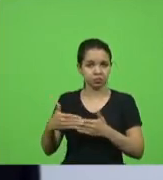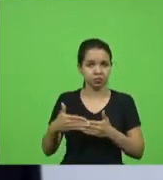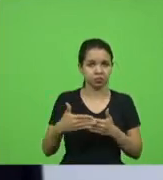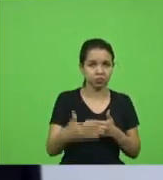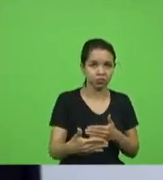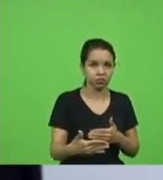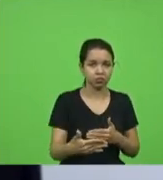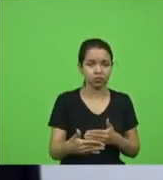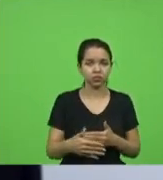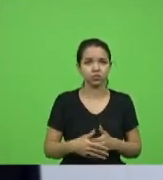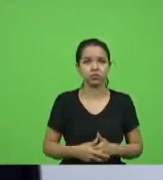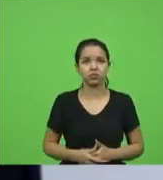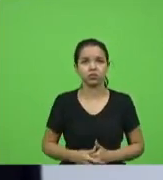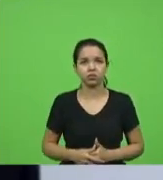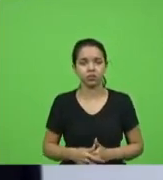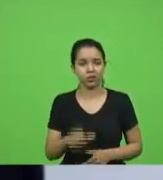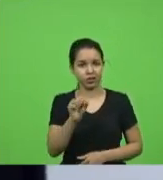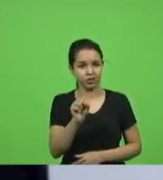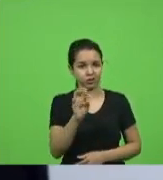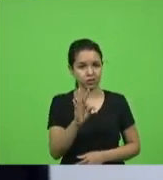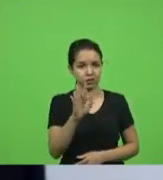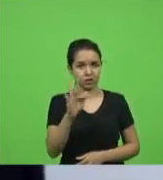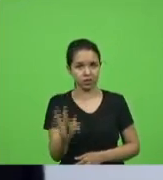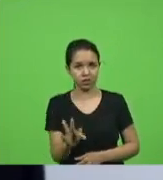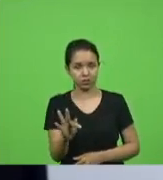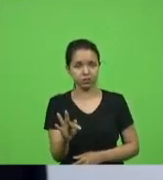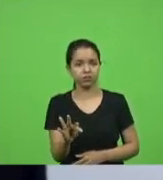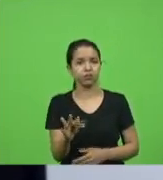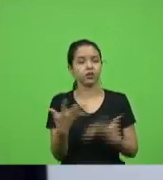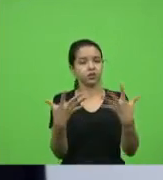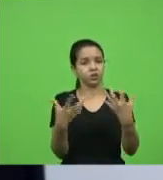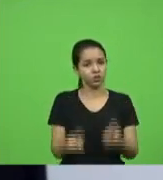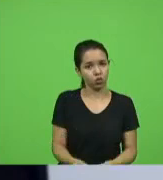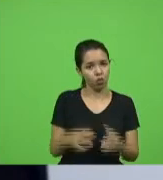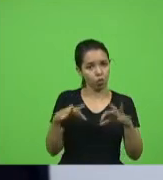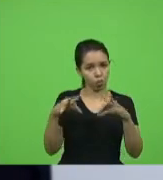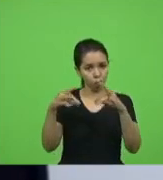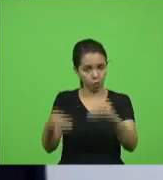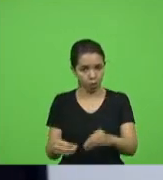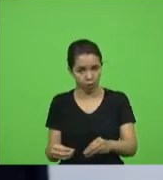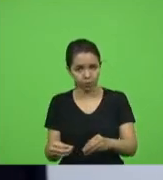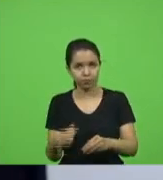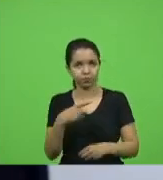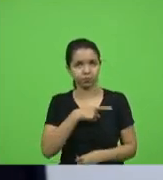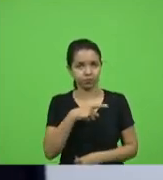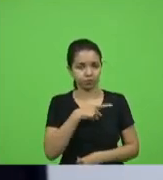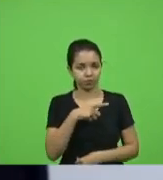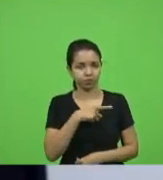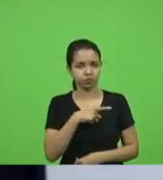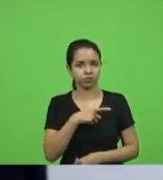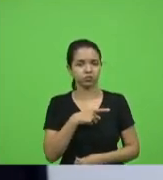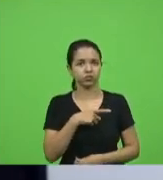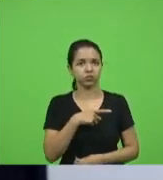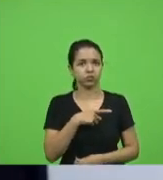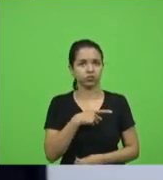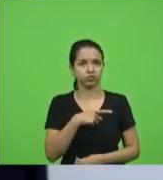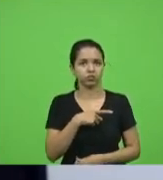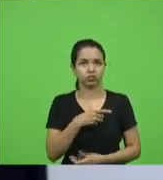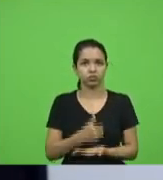se o STF permitiu que todos tivessem uma parcela de